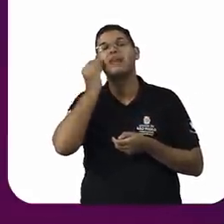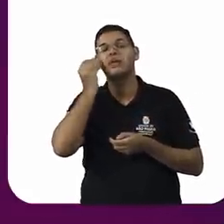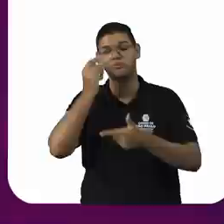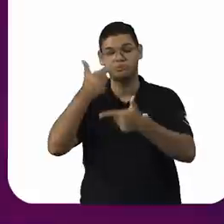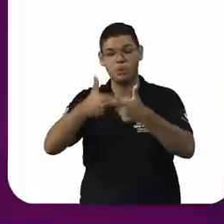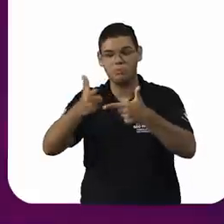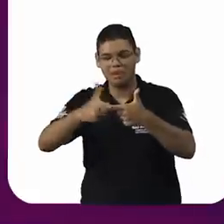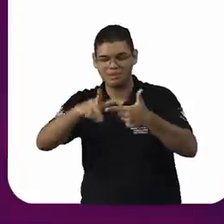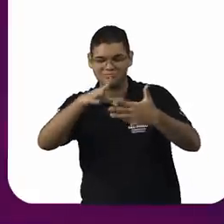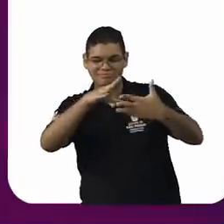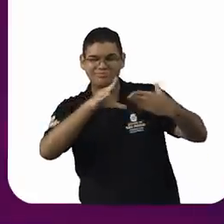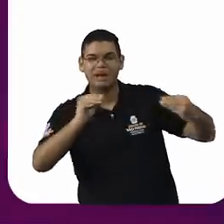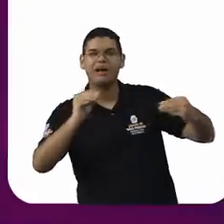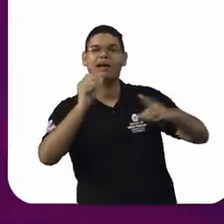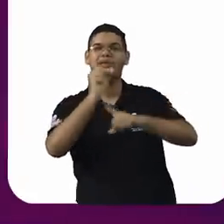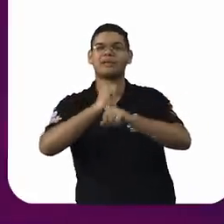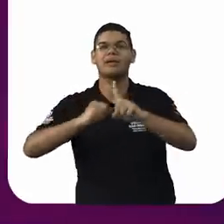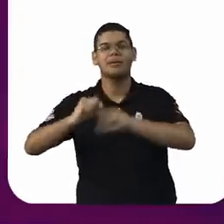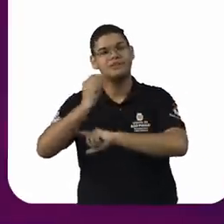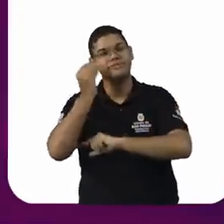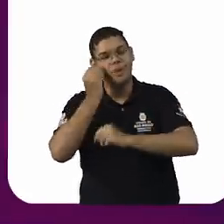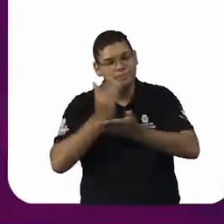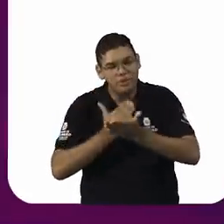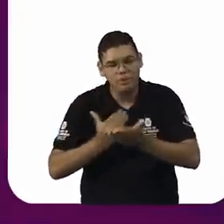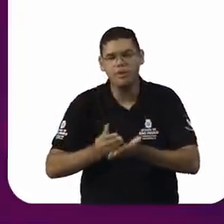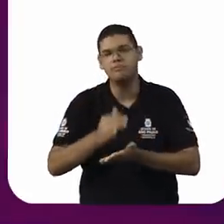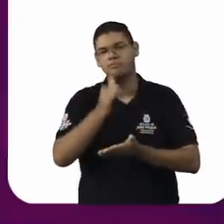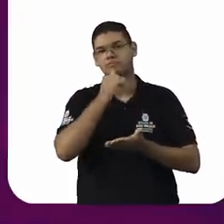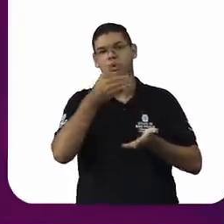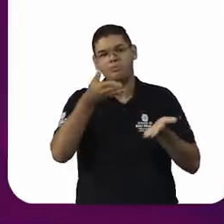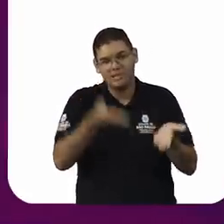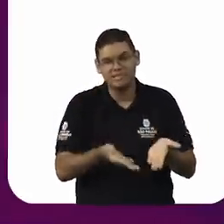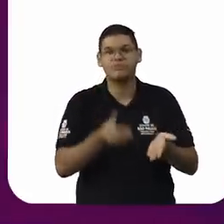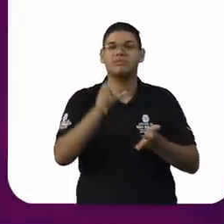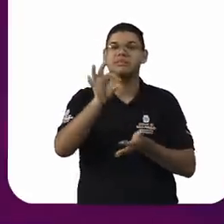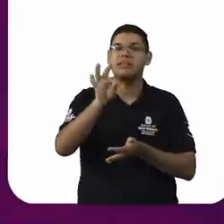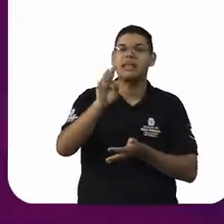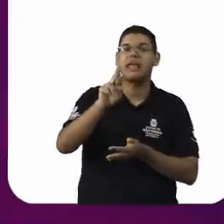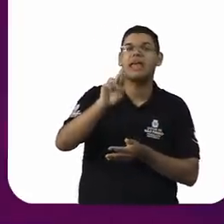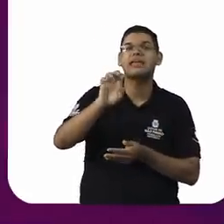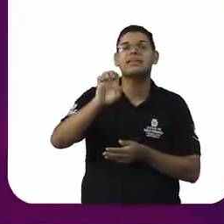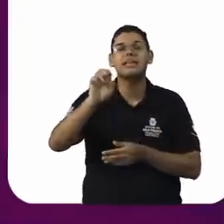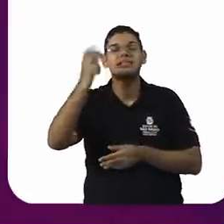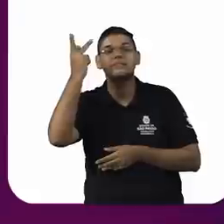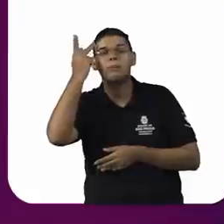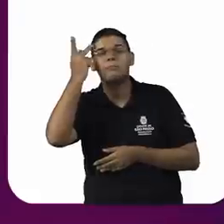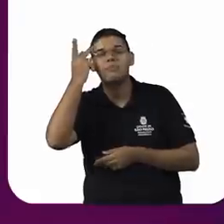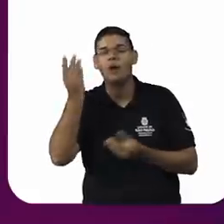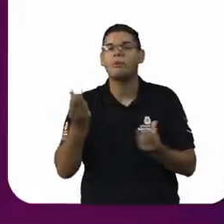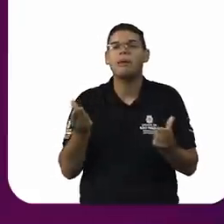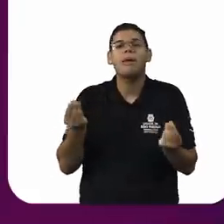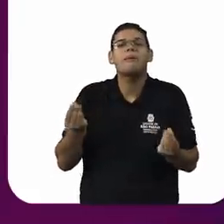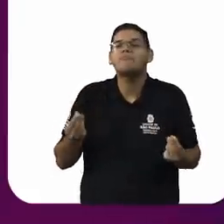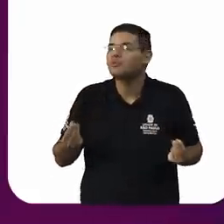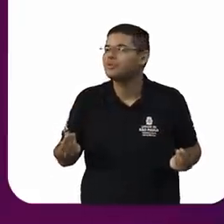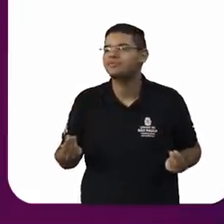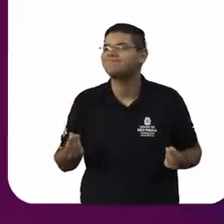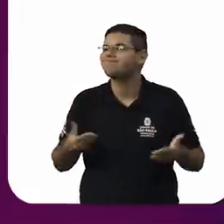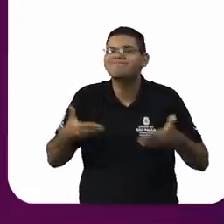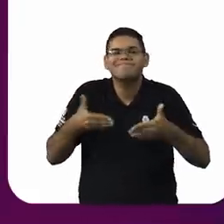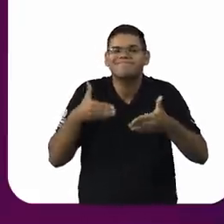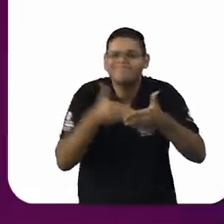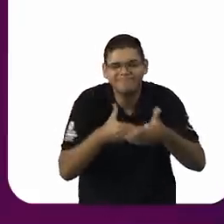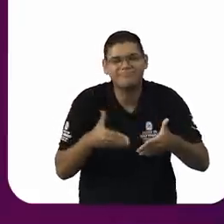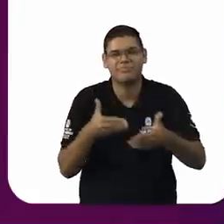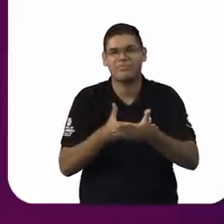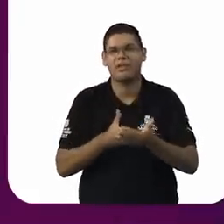tem iniciativas como essa aqui do TRE São Paulo ainda muito limitadas. a maior parte das instituições